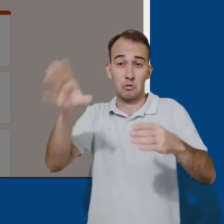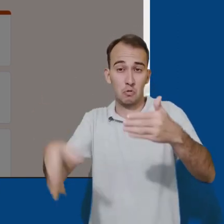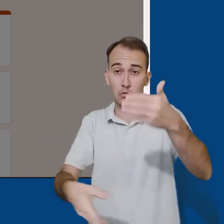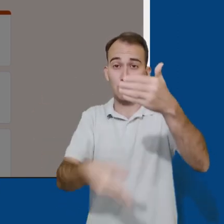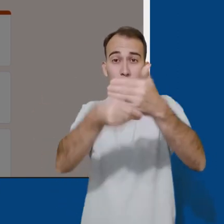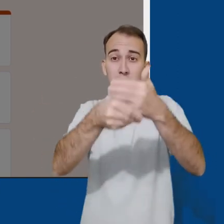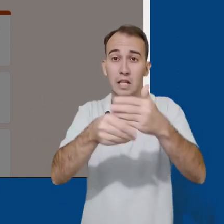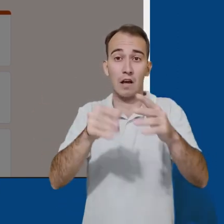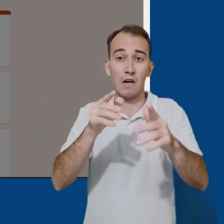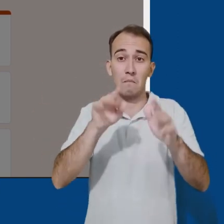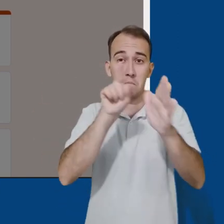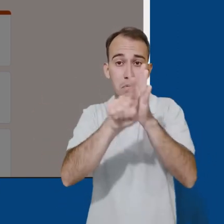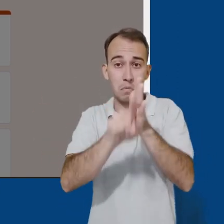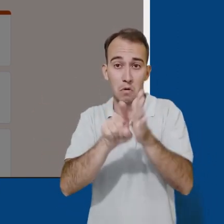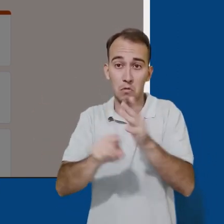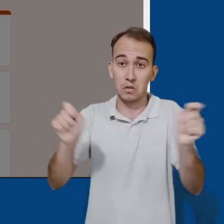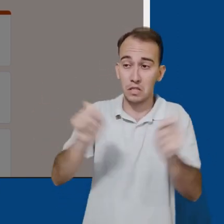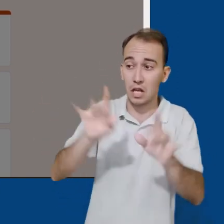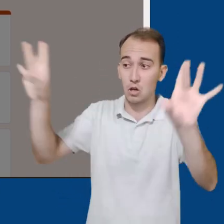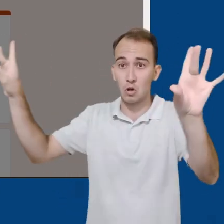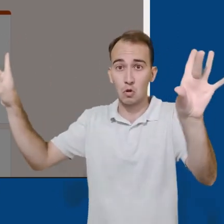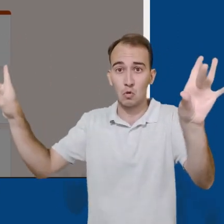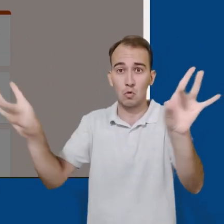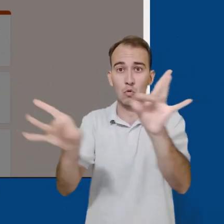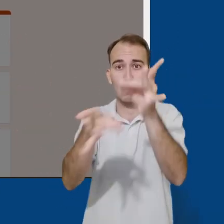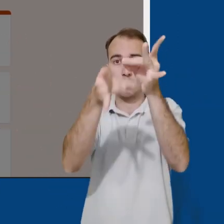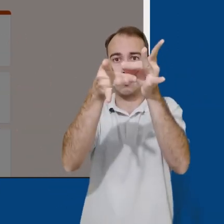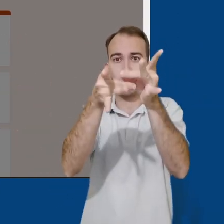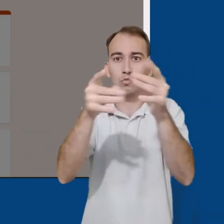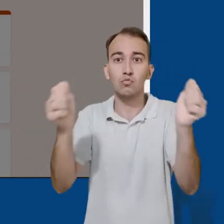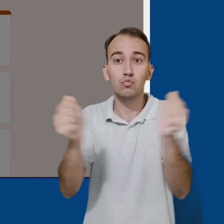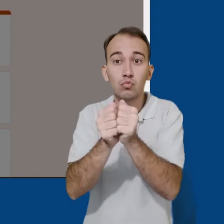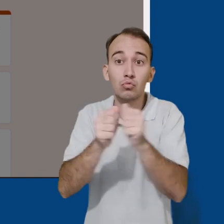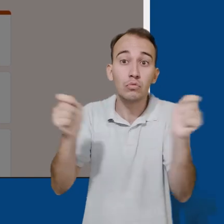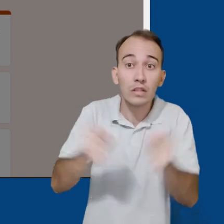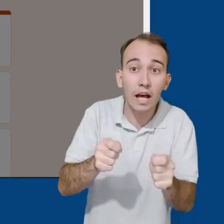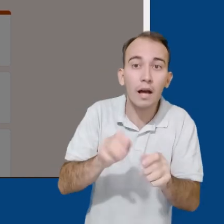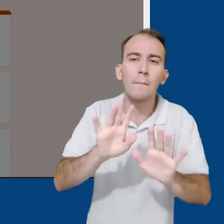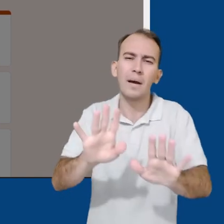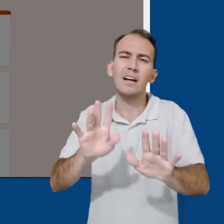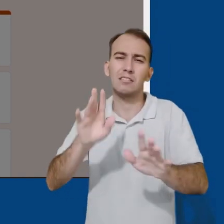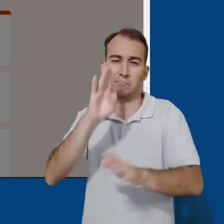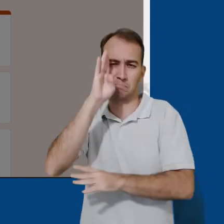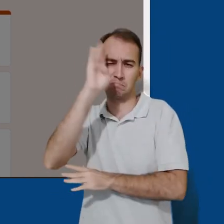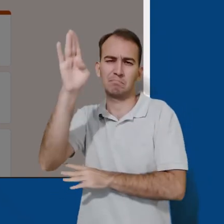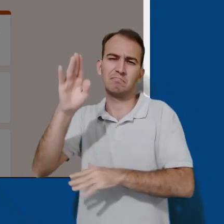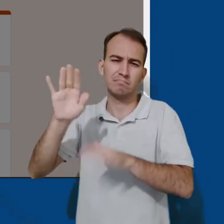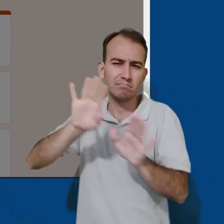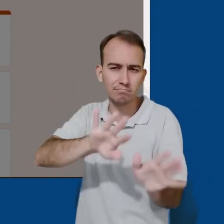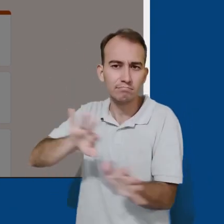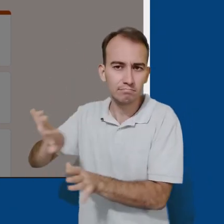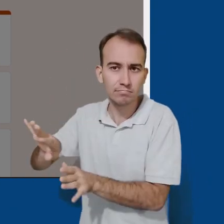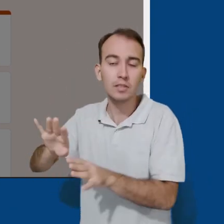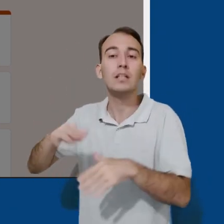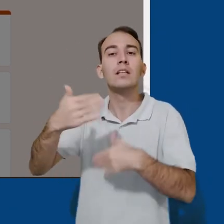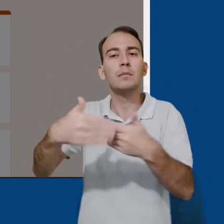utilizar o formulário embutido em um site, mas isso já é um recurso um pouco mais avançado. Quando enviamos o formulário dessas três maneiras anteriores,